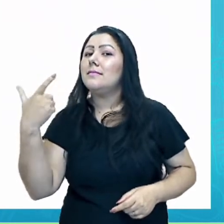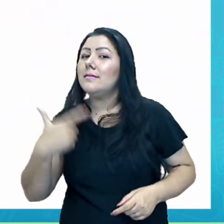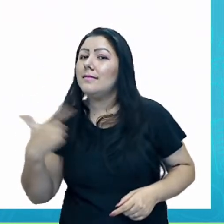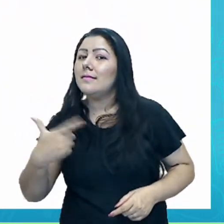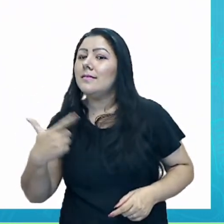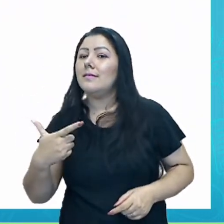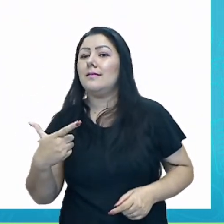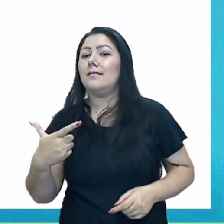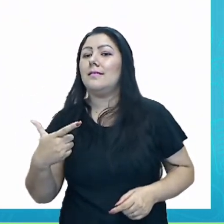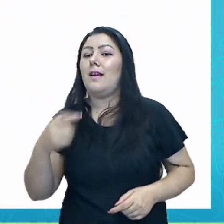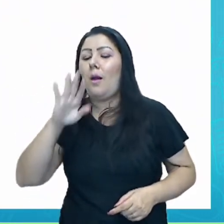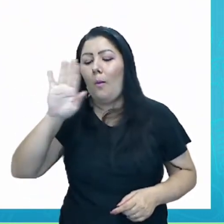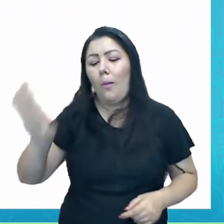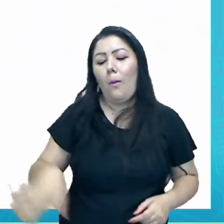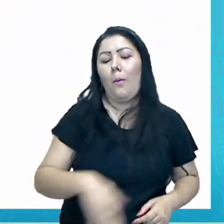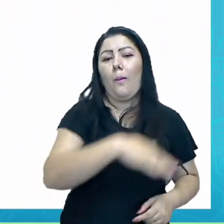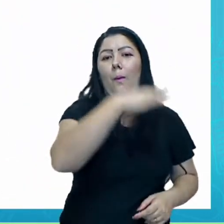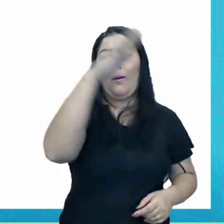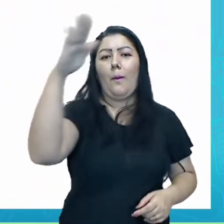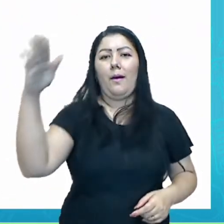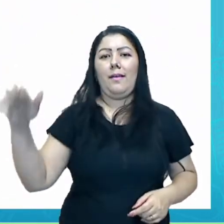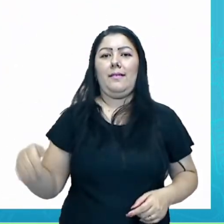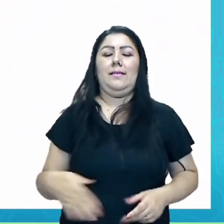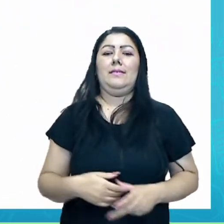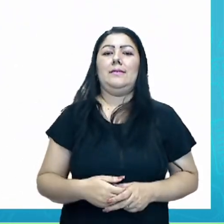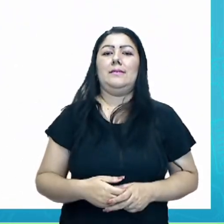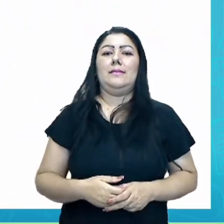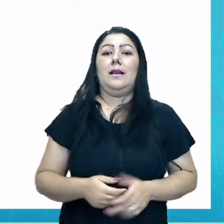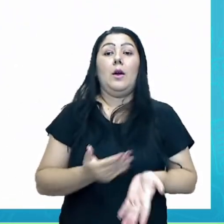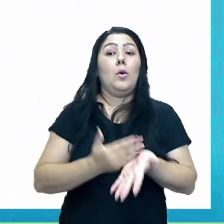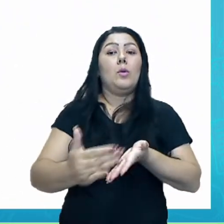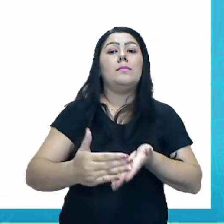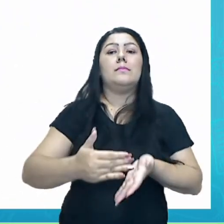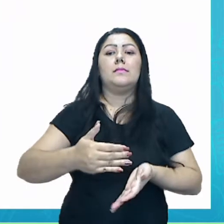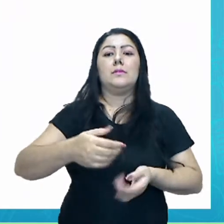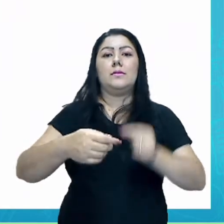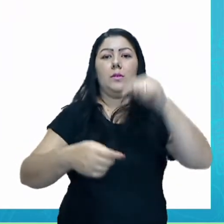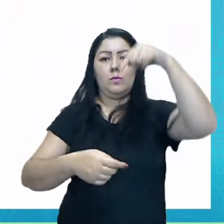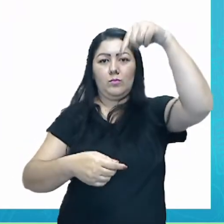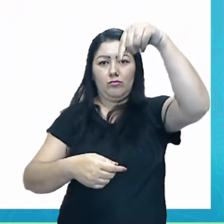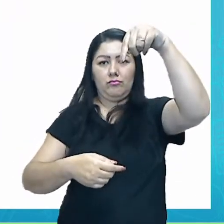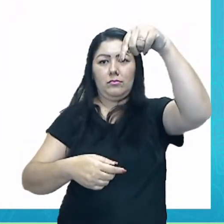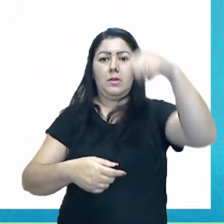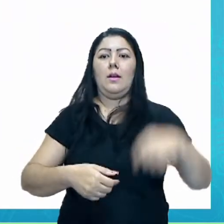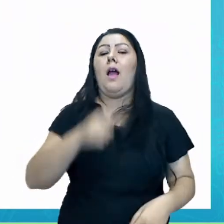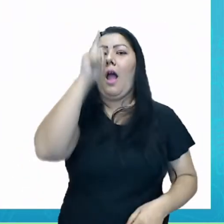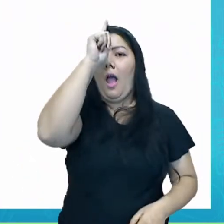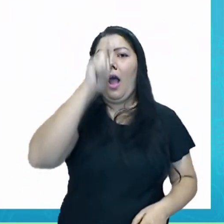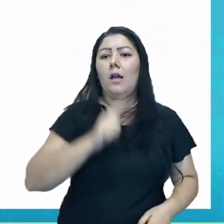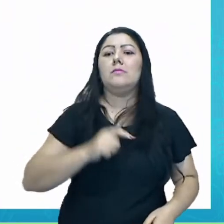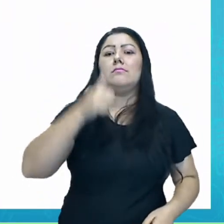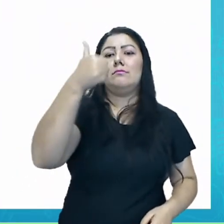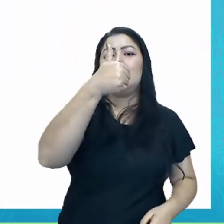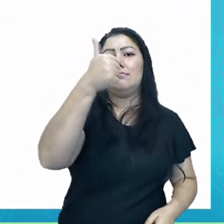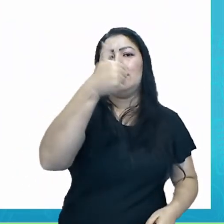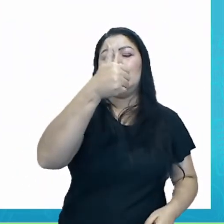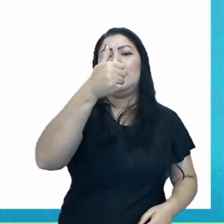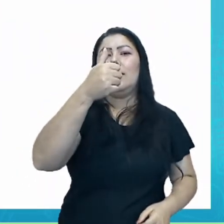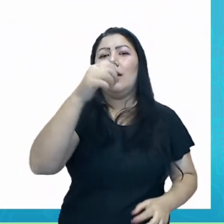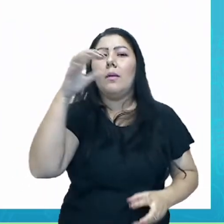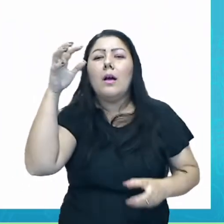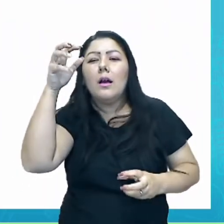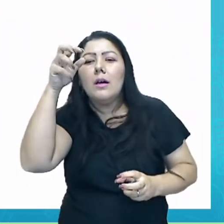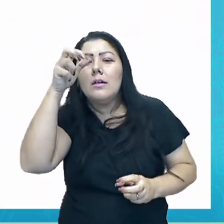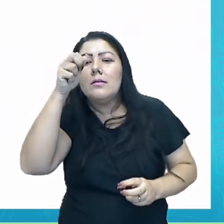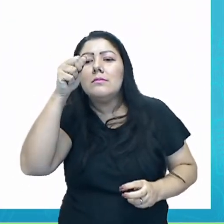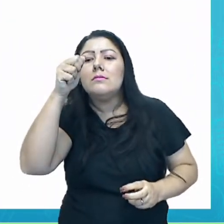segunda e por aí vai. Nós começamos o primeiro no topo do círculo com amarelo, depois vai escurecendo um pouquinho,